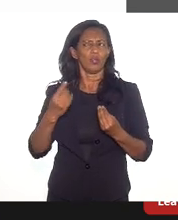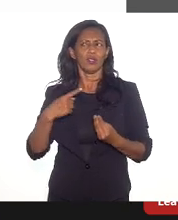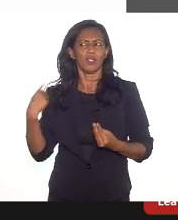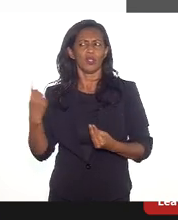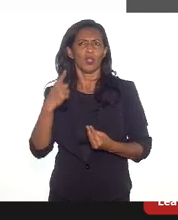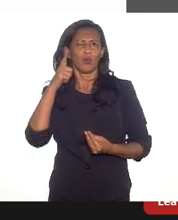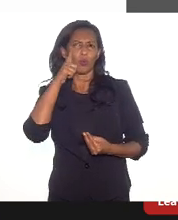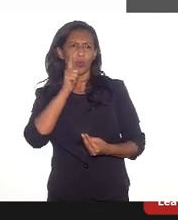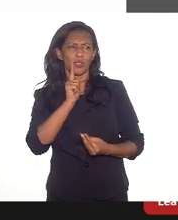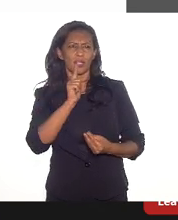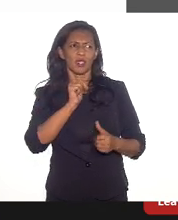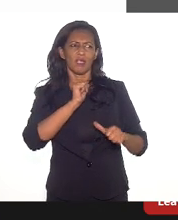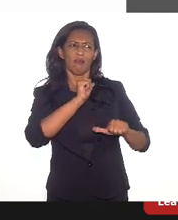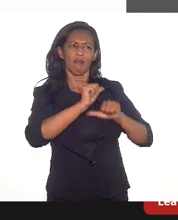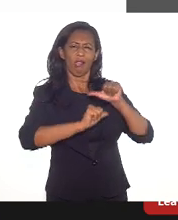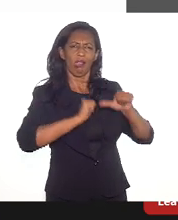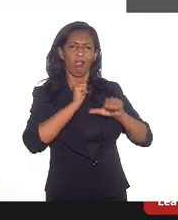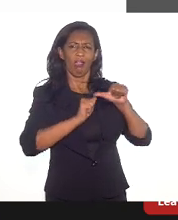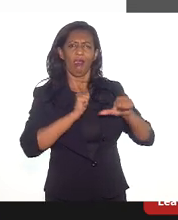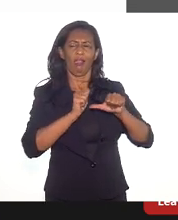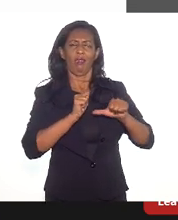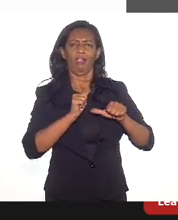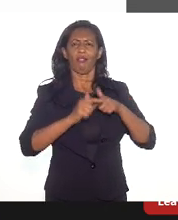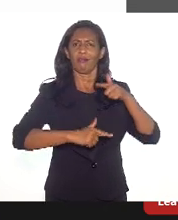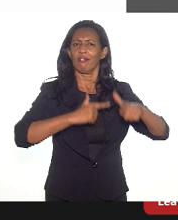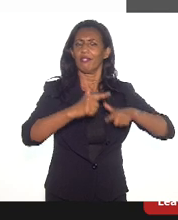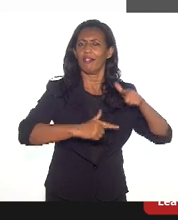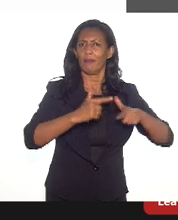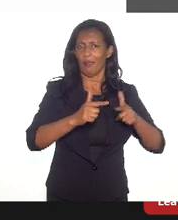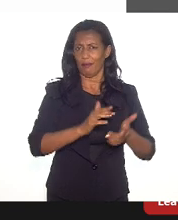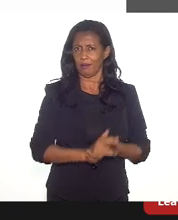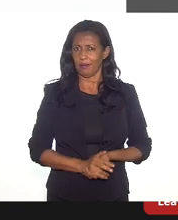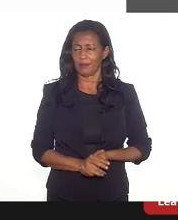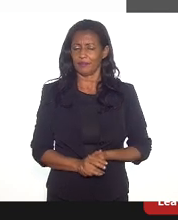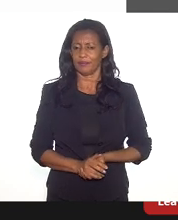empregos? O Rio vai ter uma...